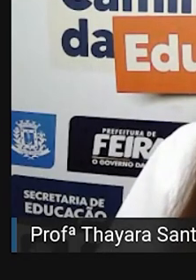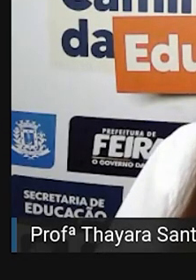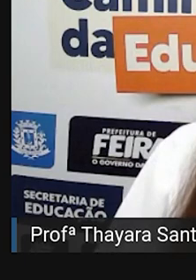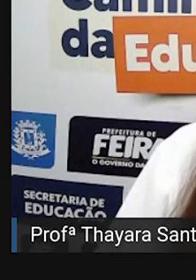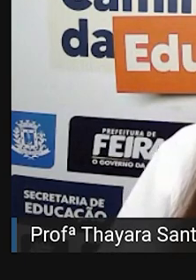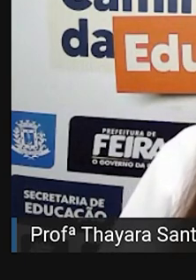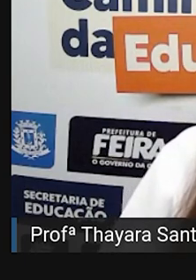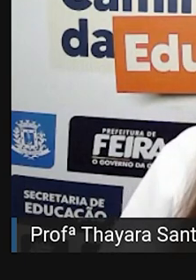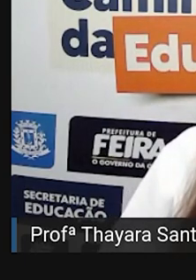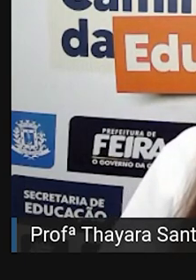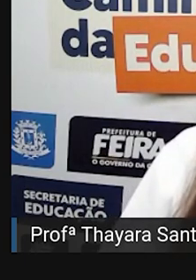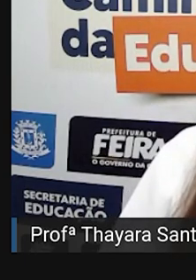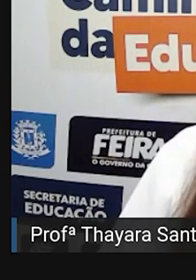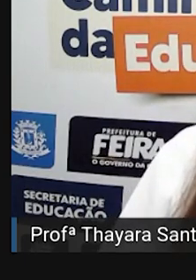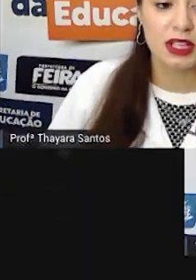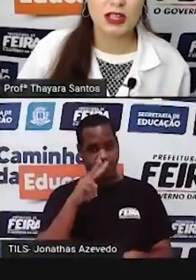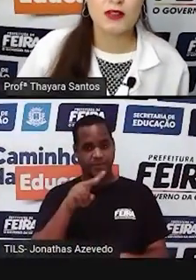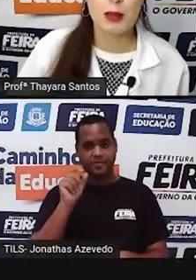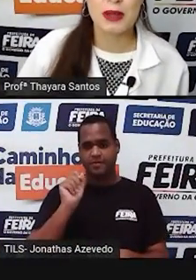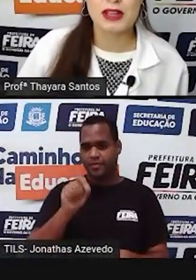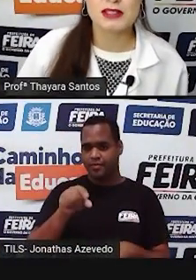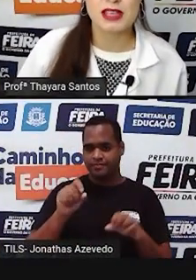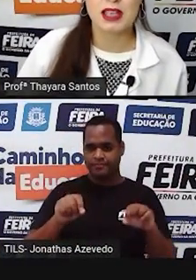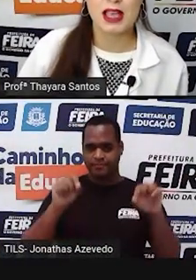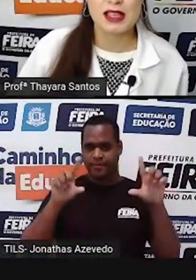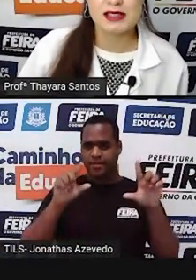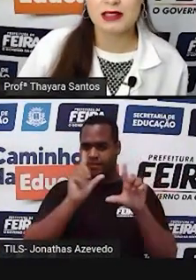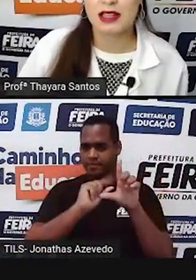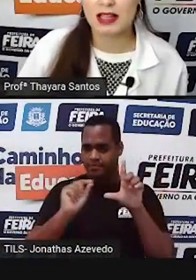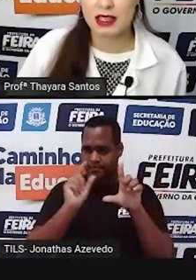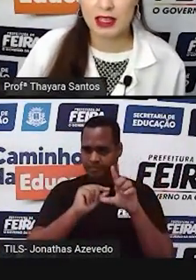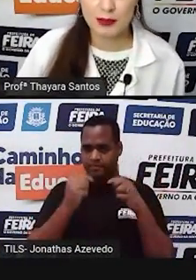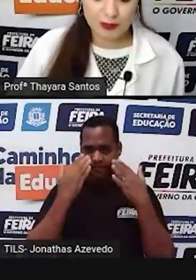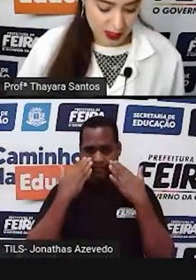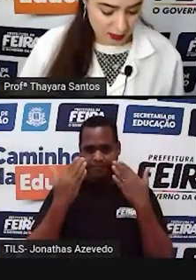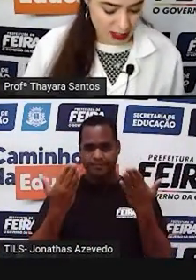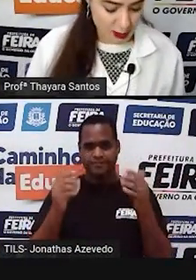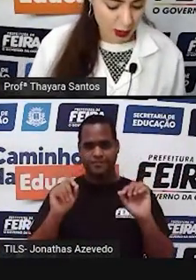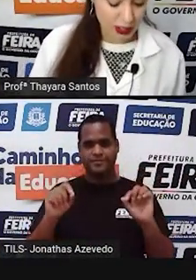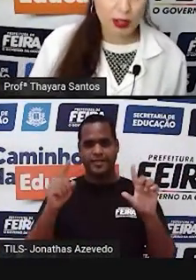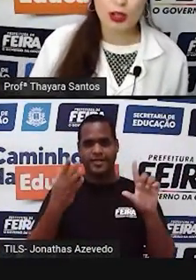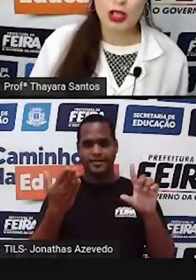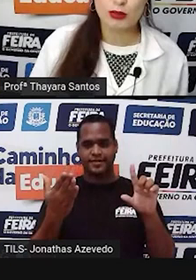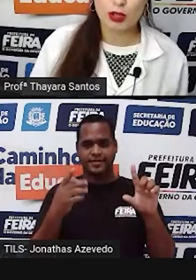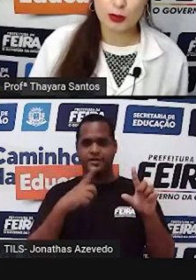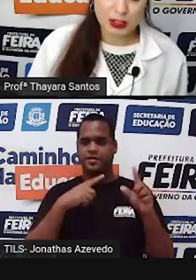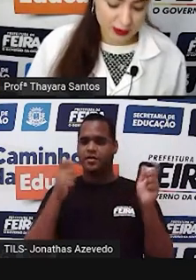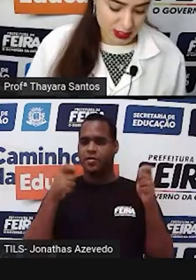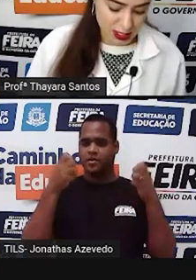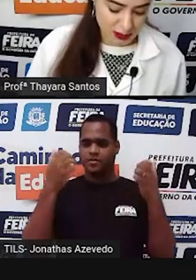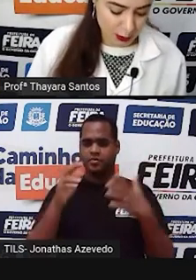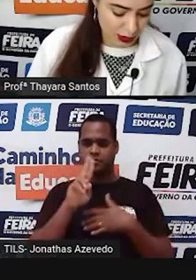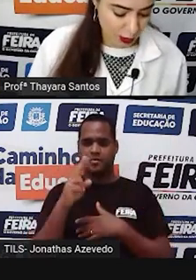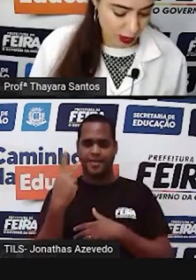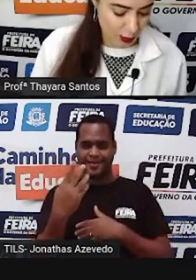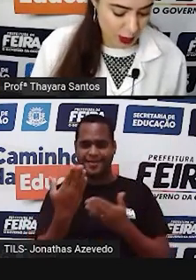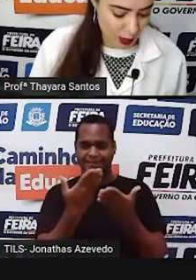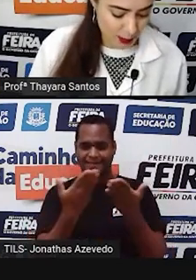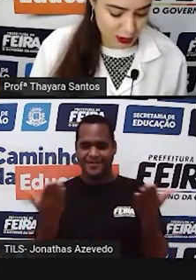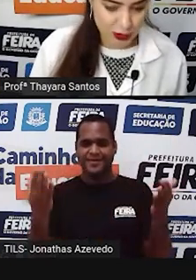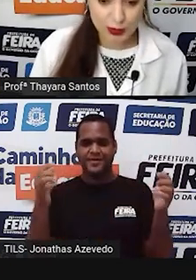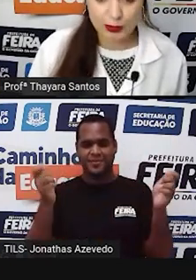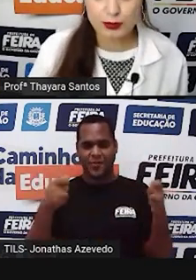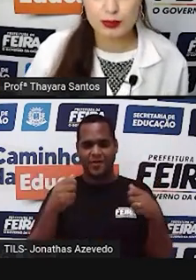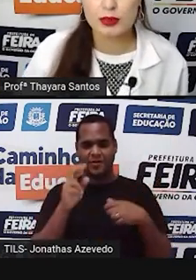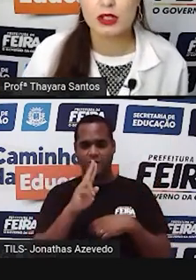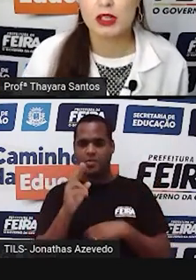Então, quando vocês clicarem no link, vai aparecer essa tela aqui. Vocês podem colocar o nome de vocês, vou botar aqui o meu